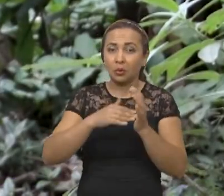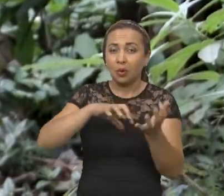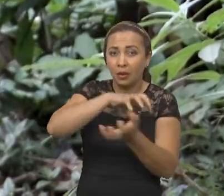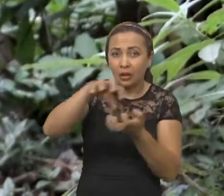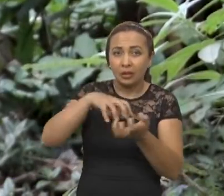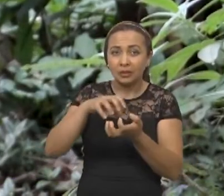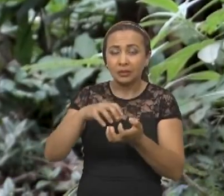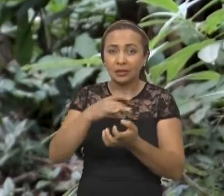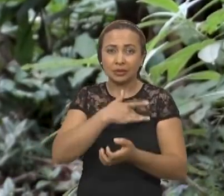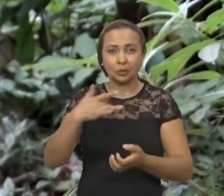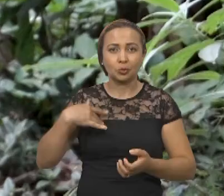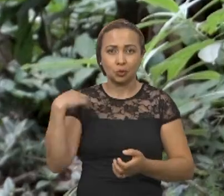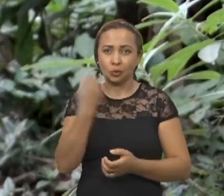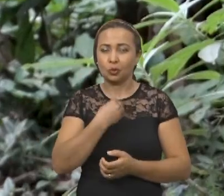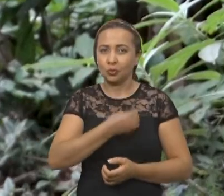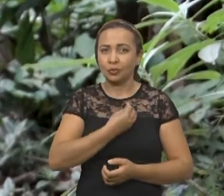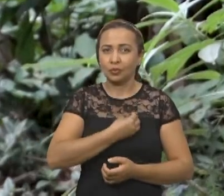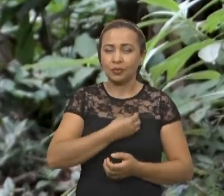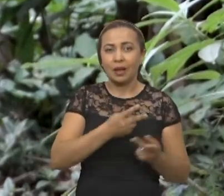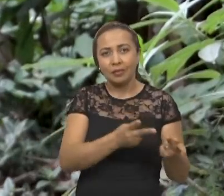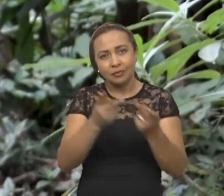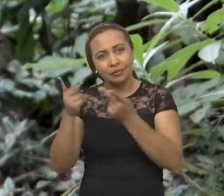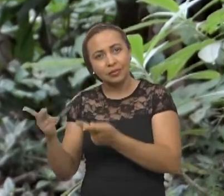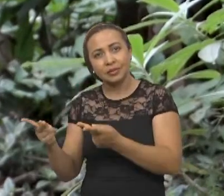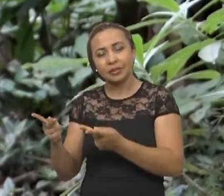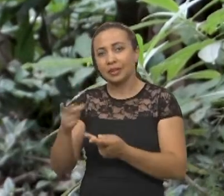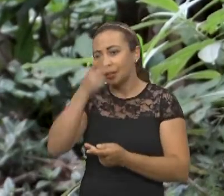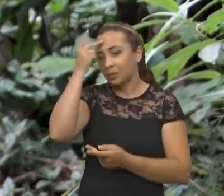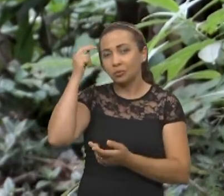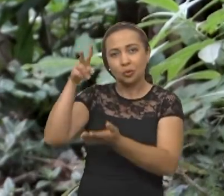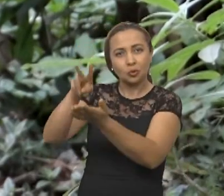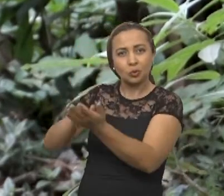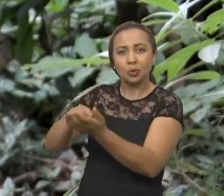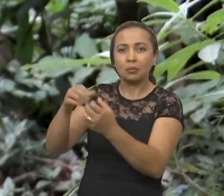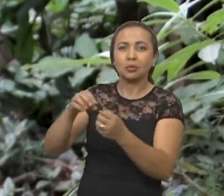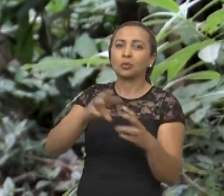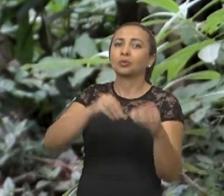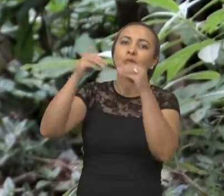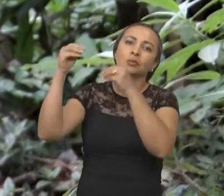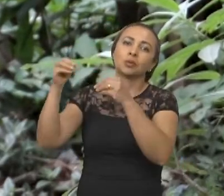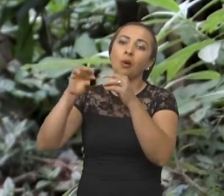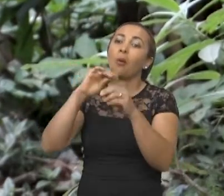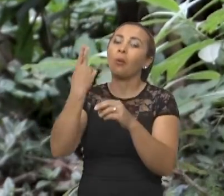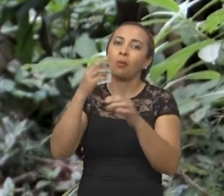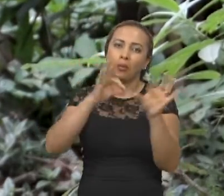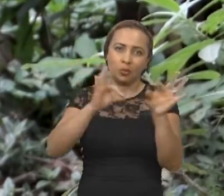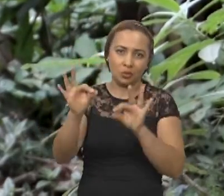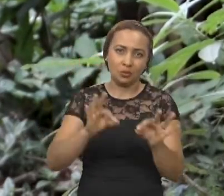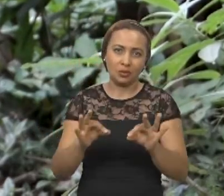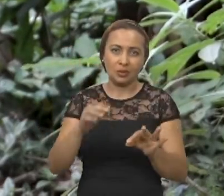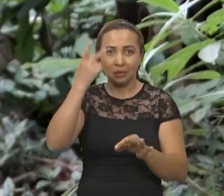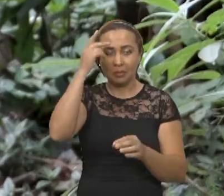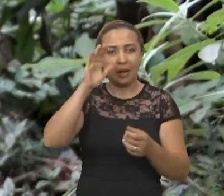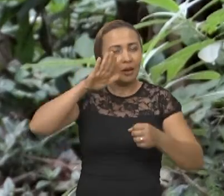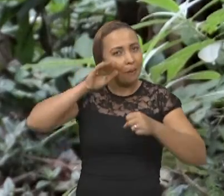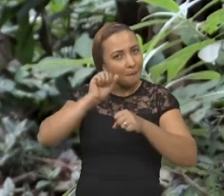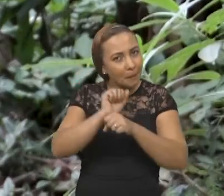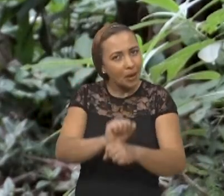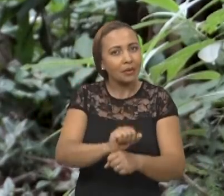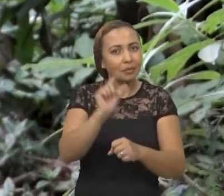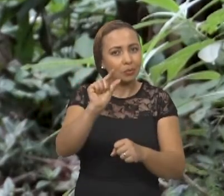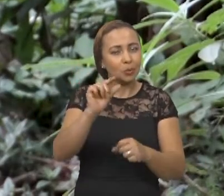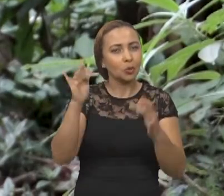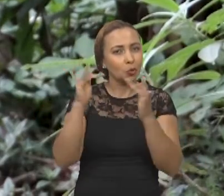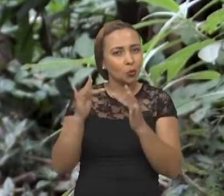Em meio a toda essa crise sanitária que a gente vive, as visitas aos pacientes nos hospitais precisaram ser suspensas ou